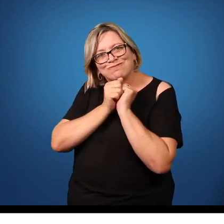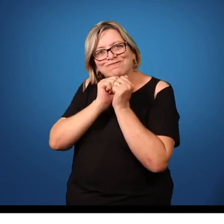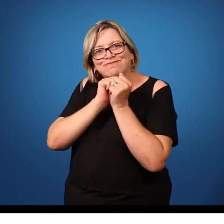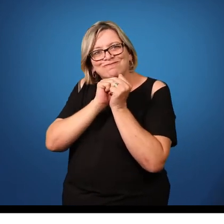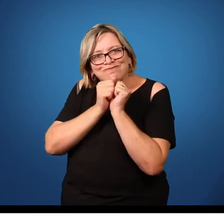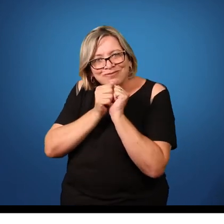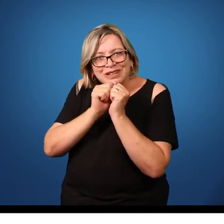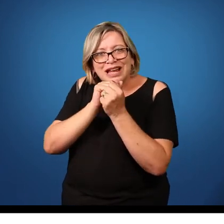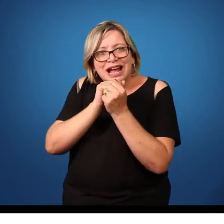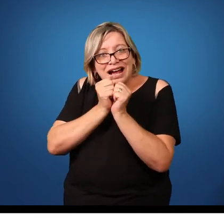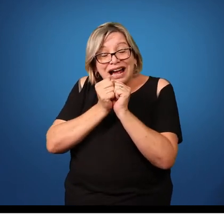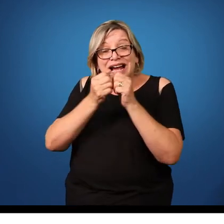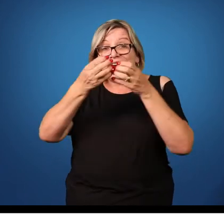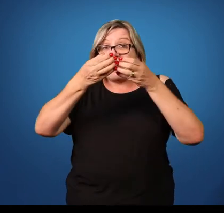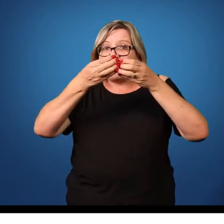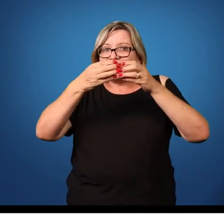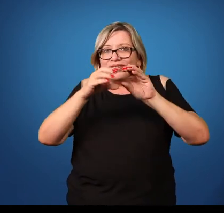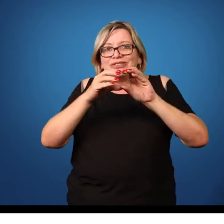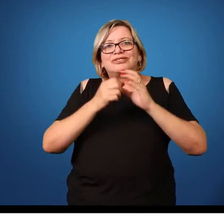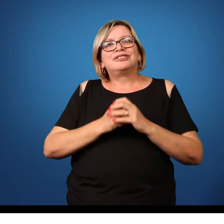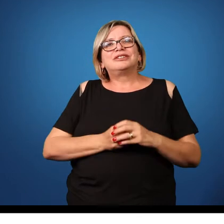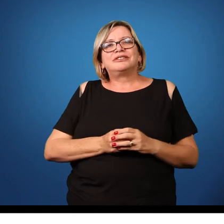Ingerindo esses ovos,